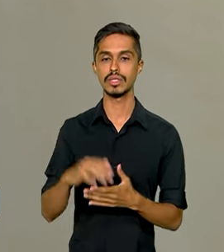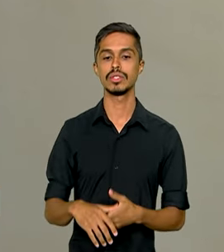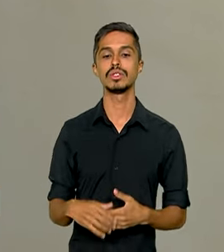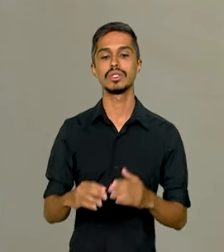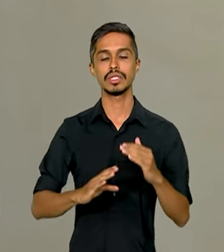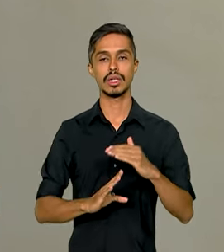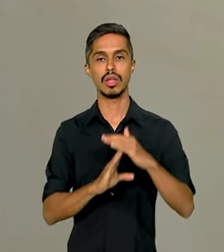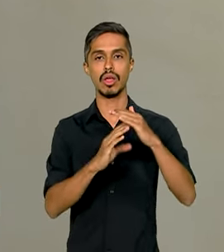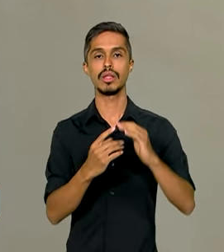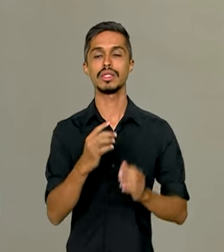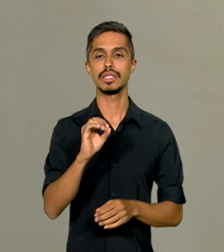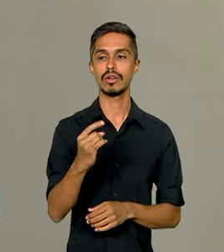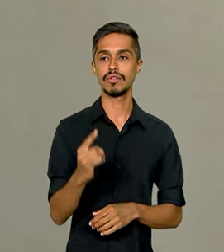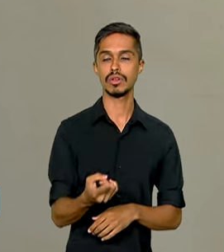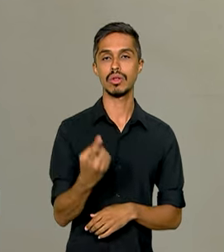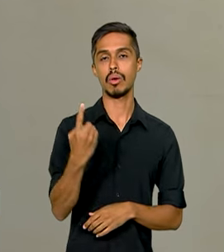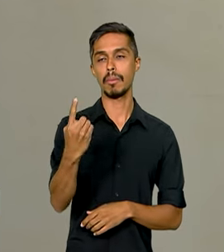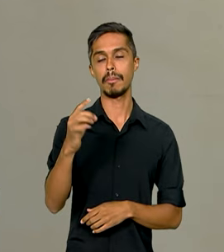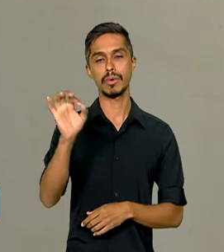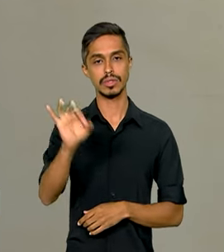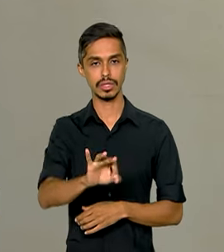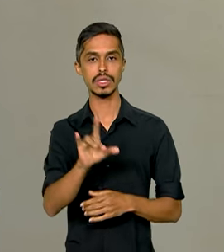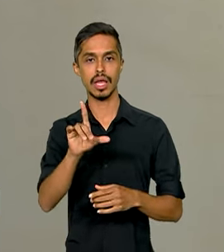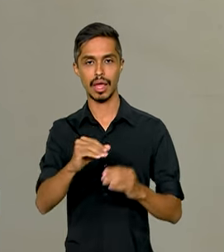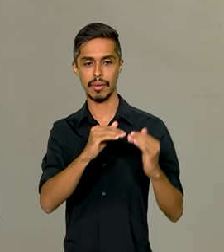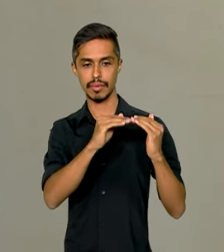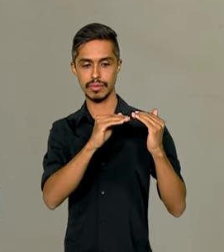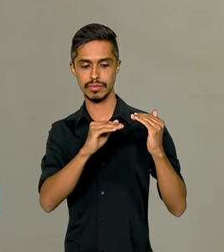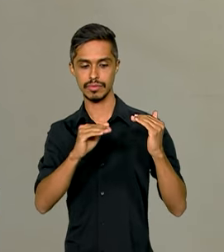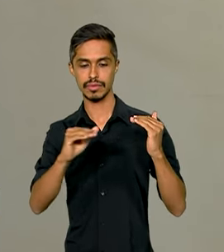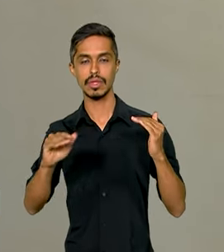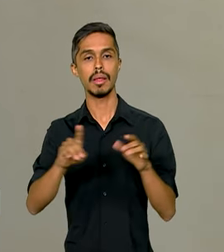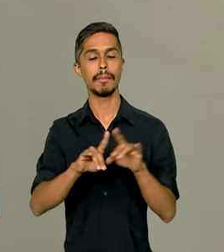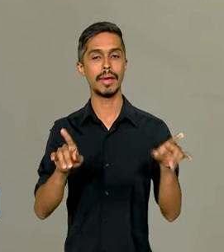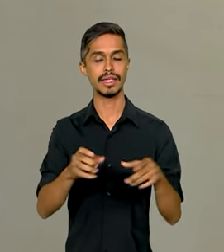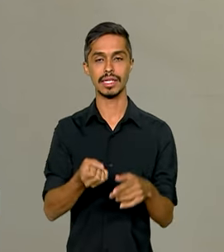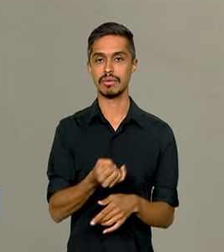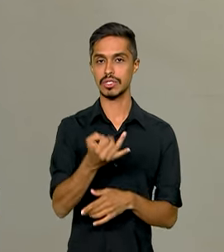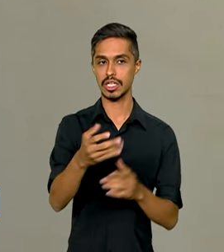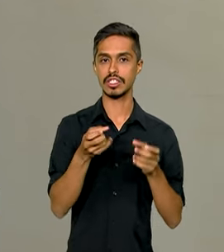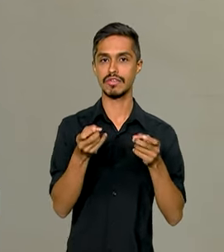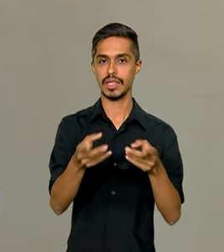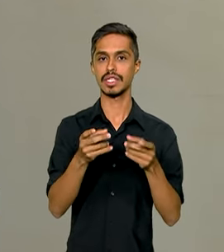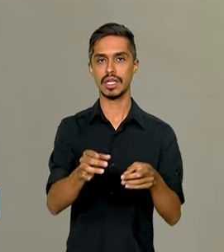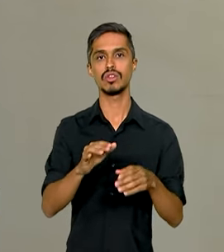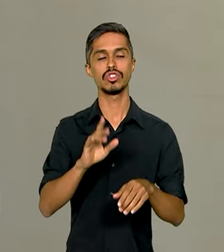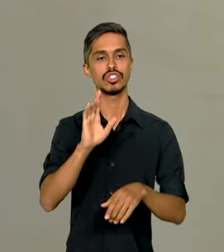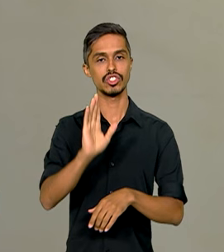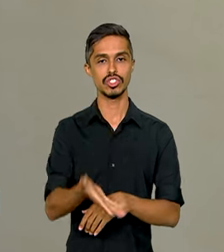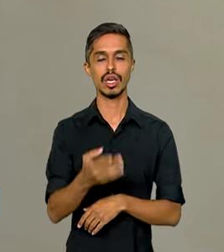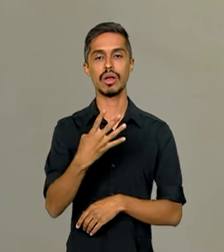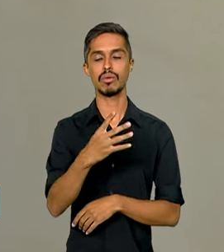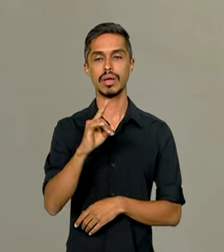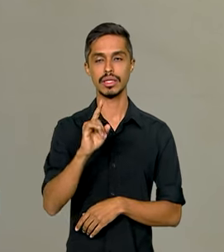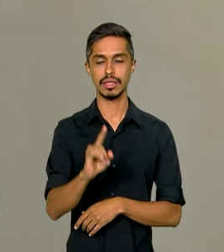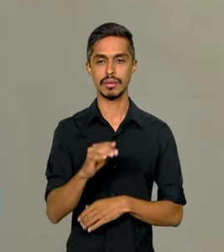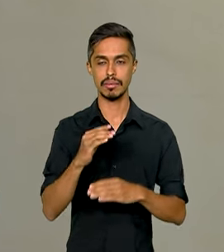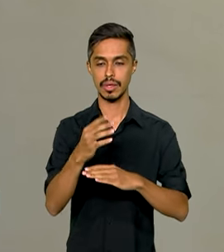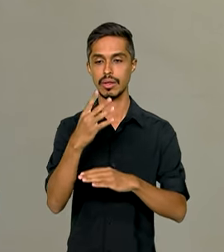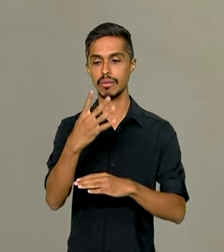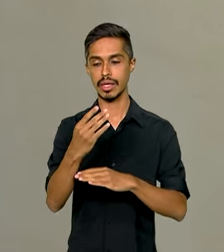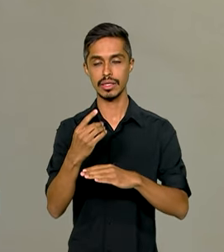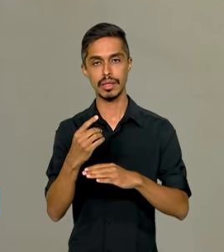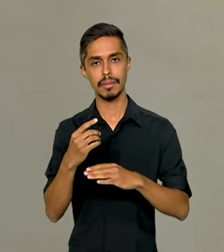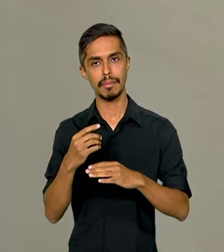,1%, o é uma estabilidade, mas com isso, esse volume já está 4,5% acima daquele